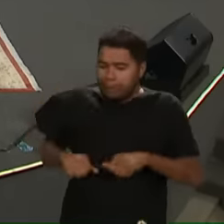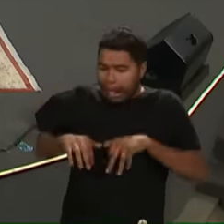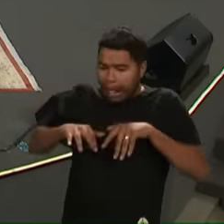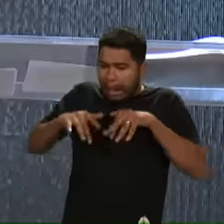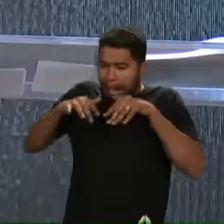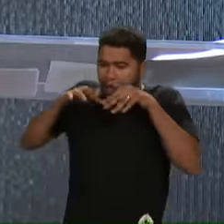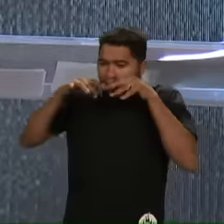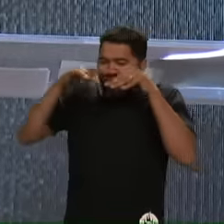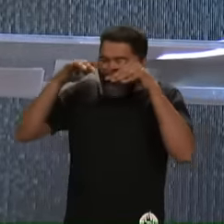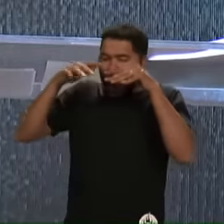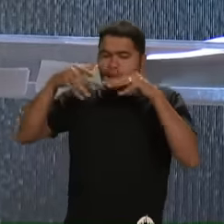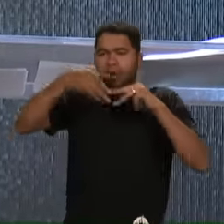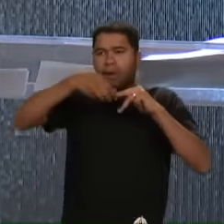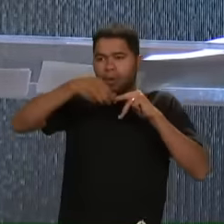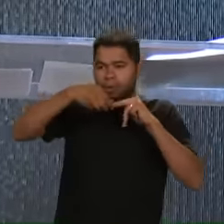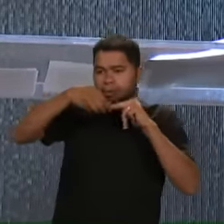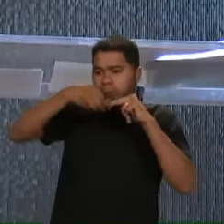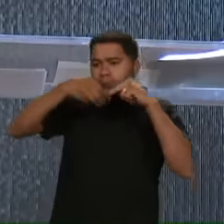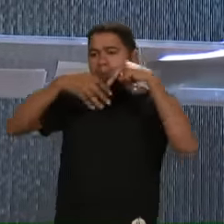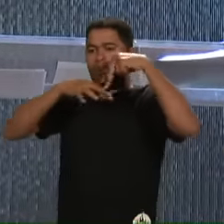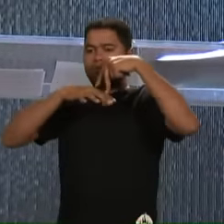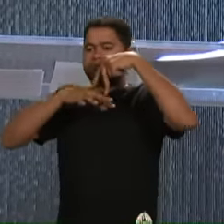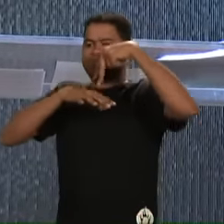Jesus estendeu a mão E levantou